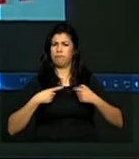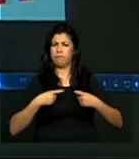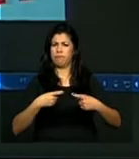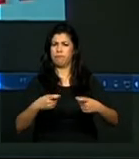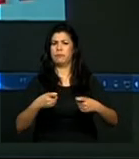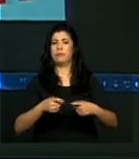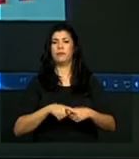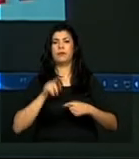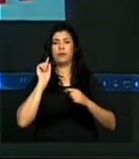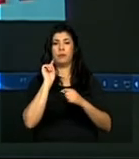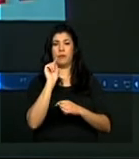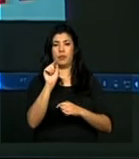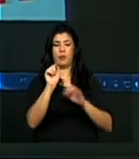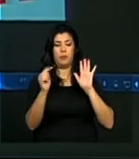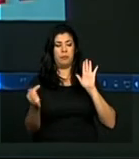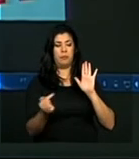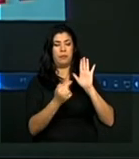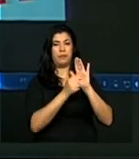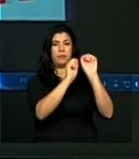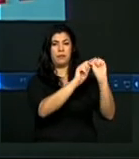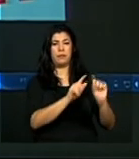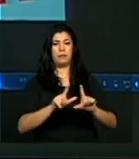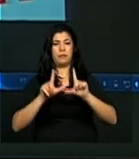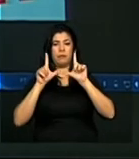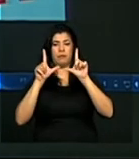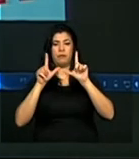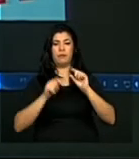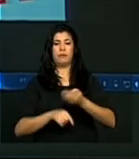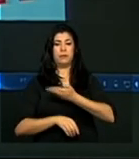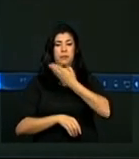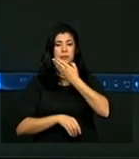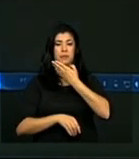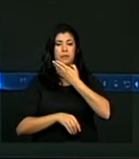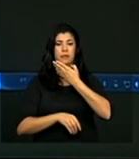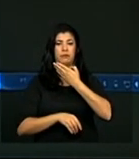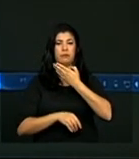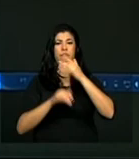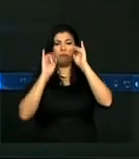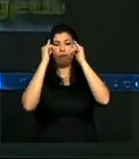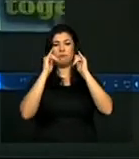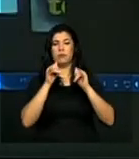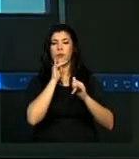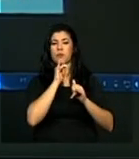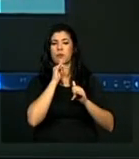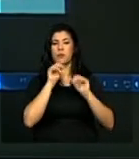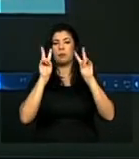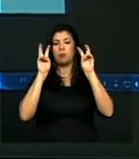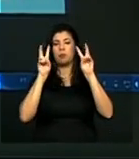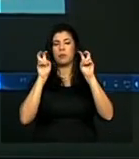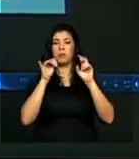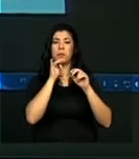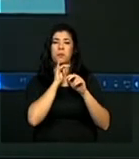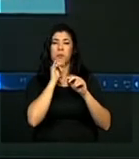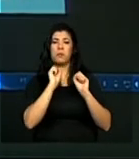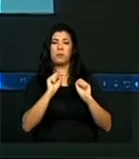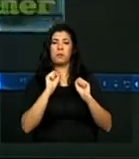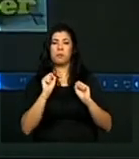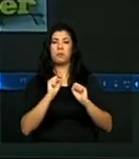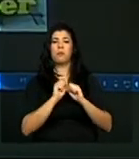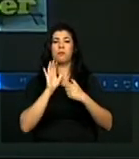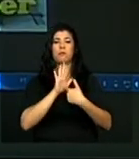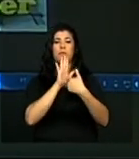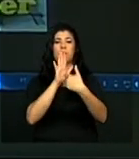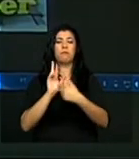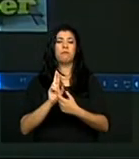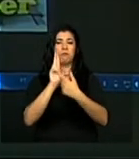Então, aí a gente vai ter imagens que têm a ver com essa temática, que pode ilustrar